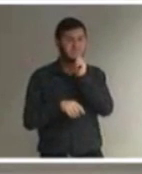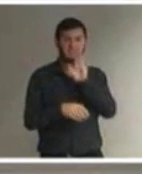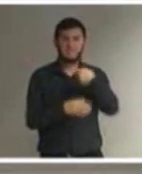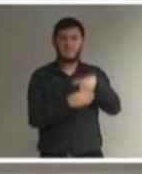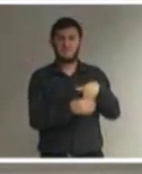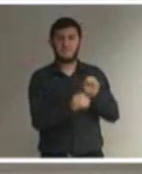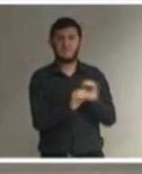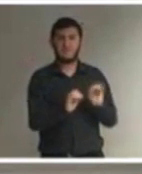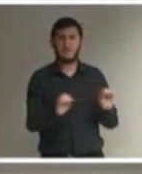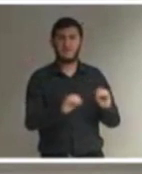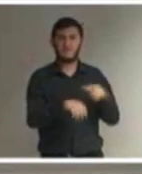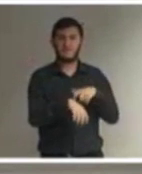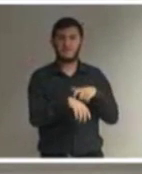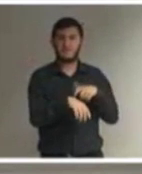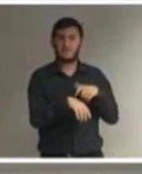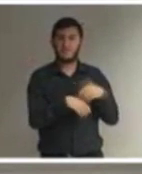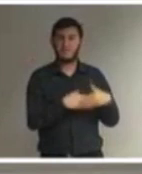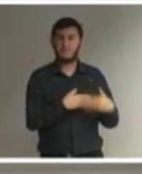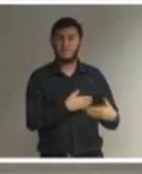convenções